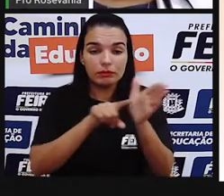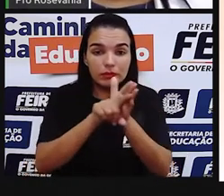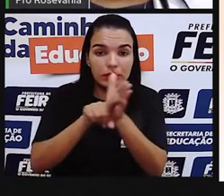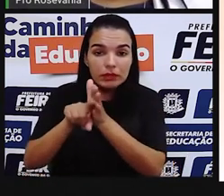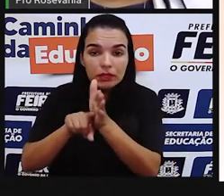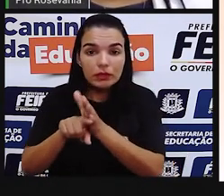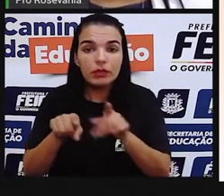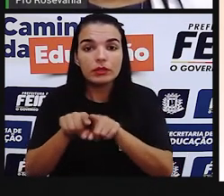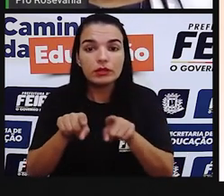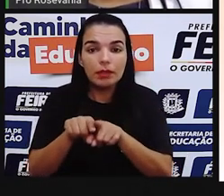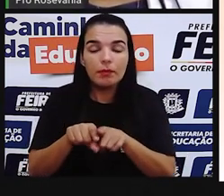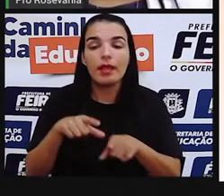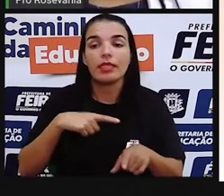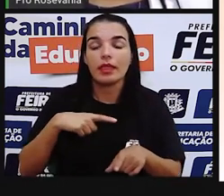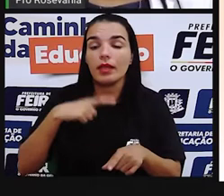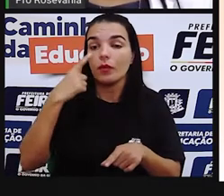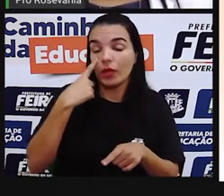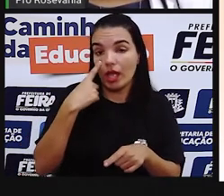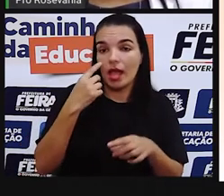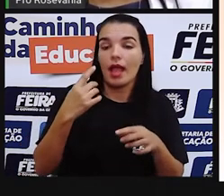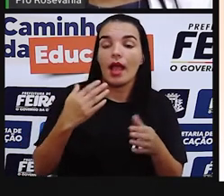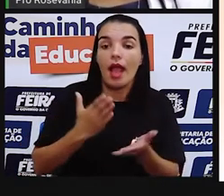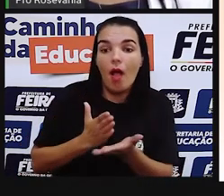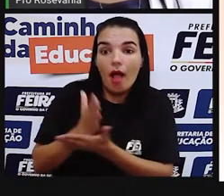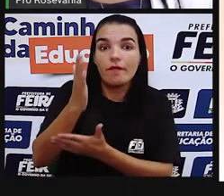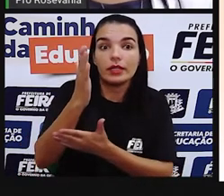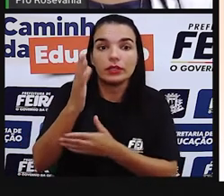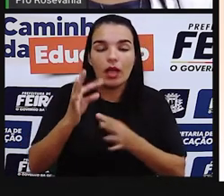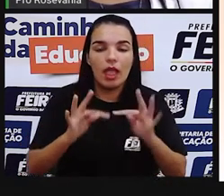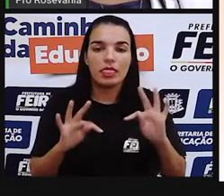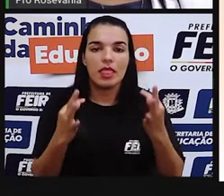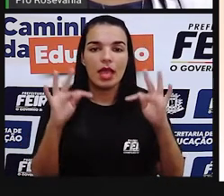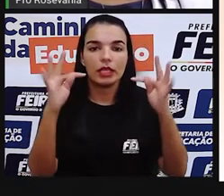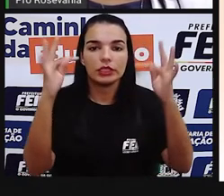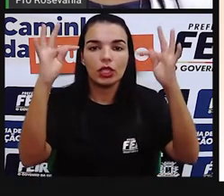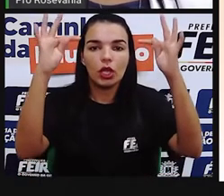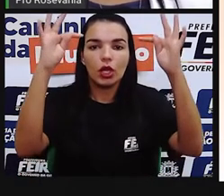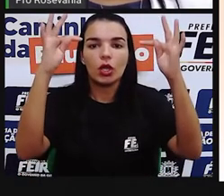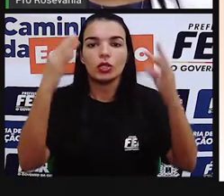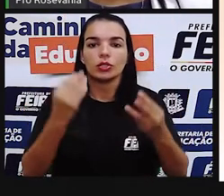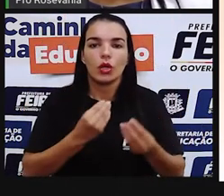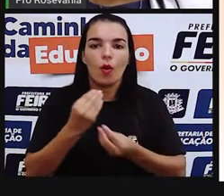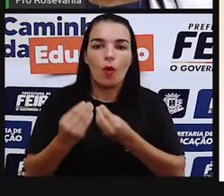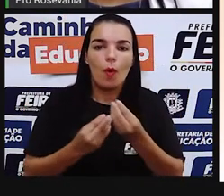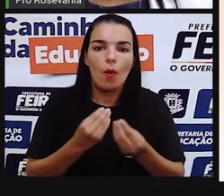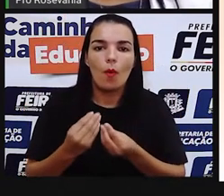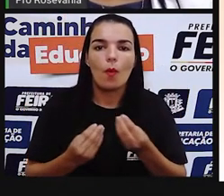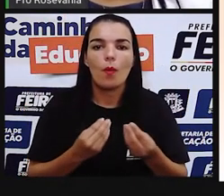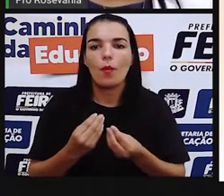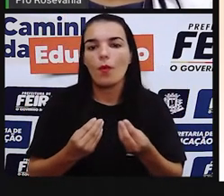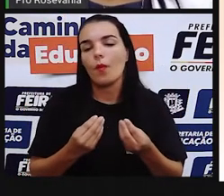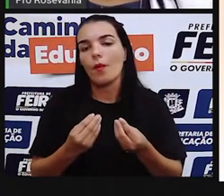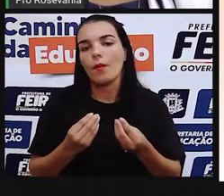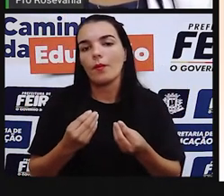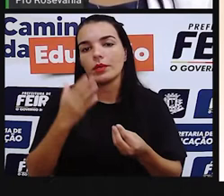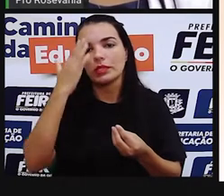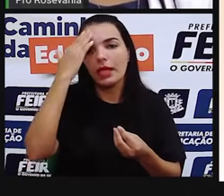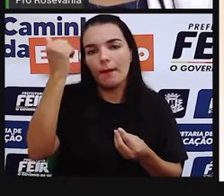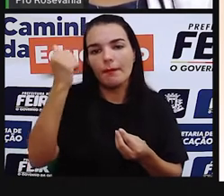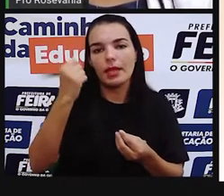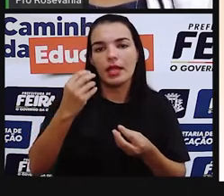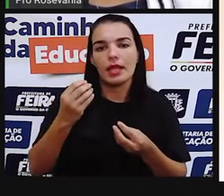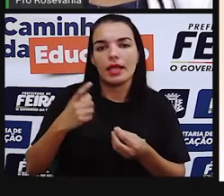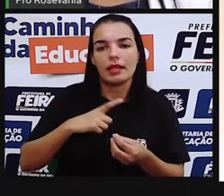falando sobre a questão dos avanços tecnológicos, que vão se invitar, levar os cheios de alimentos, outros aparelhos para produzir no carro,